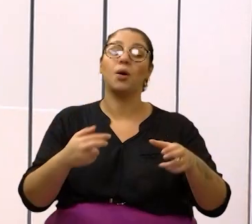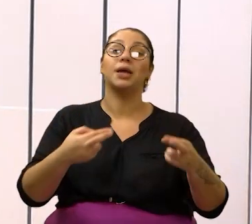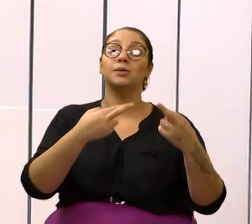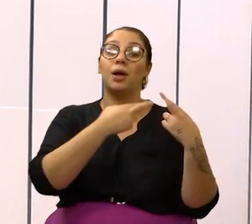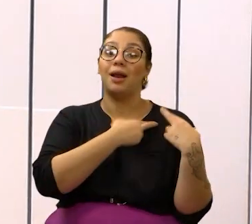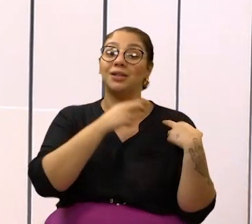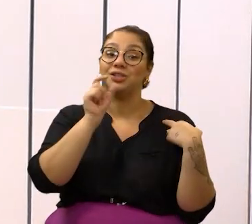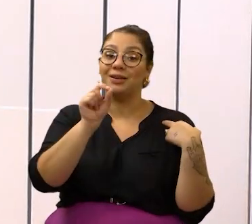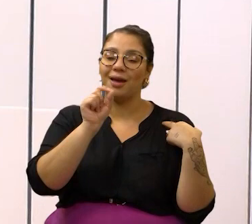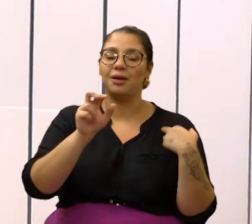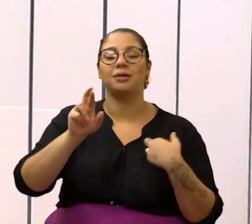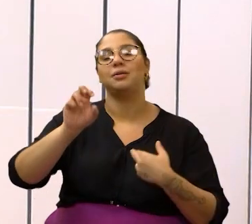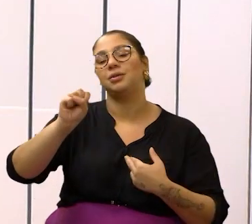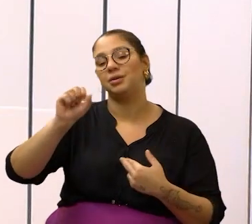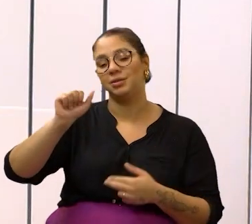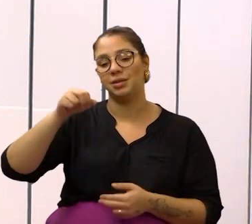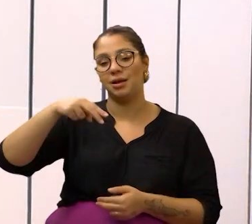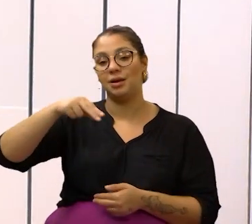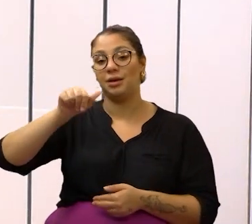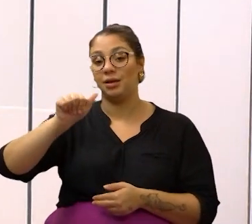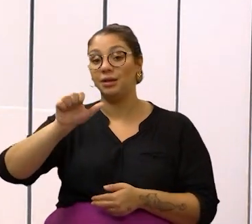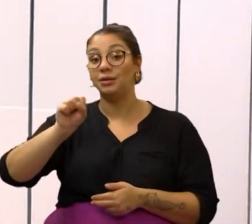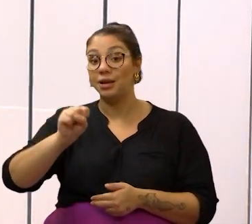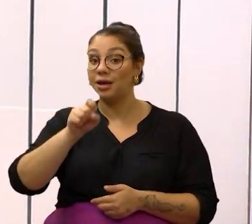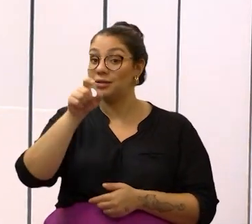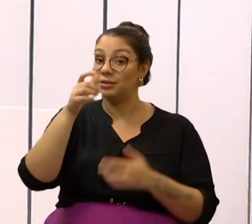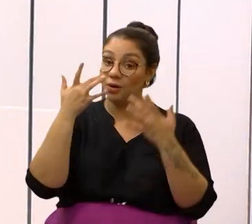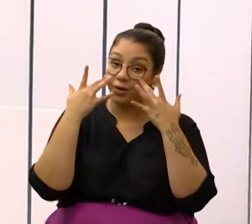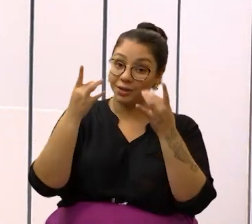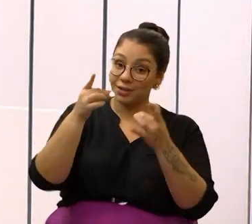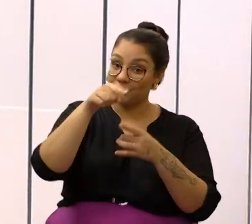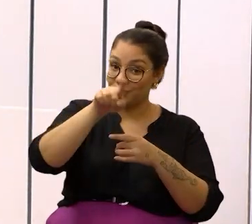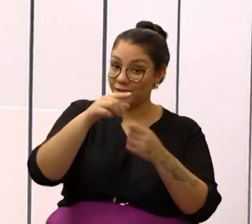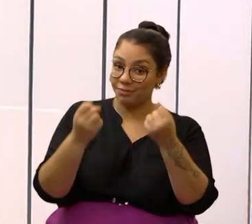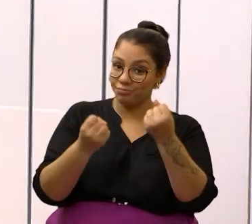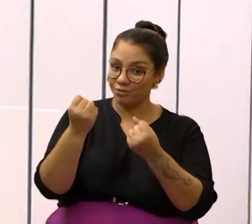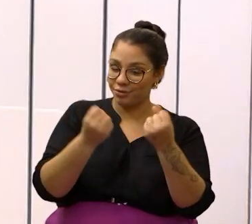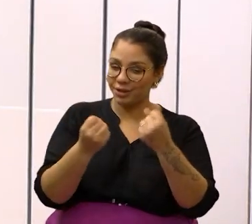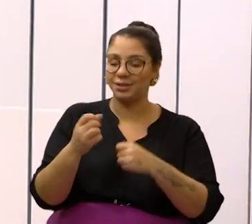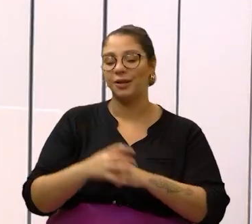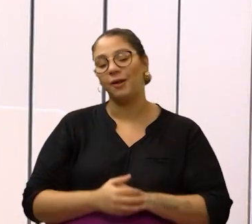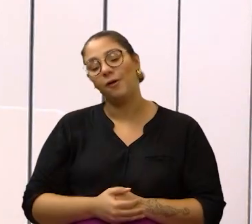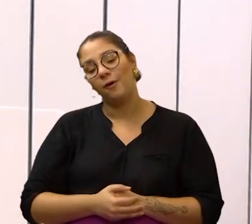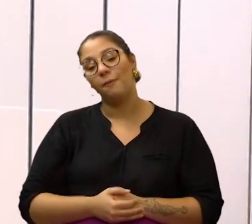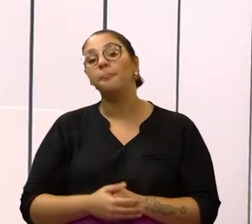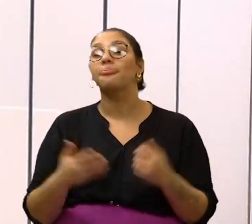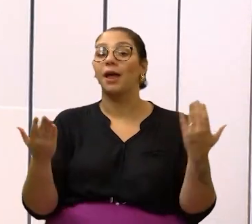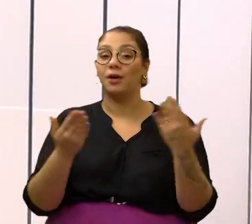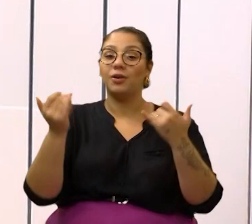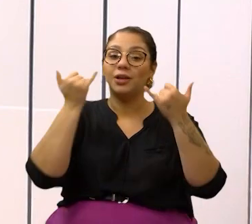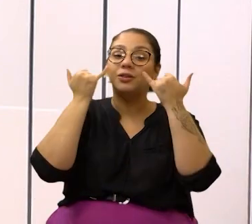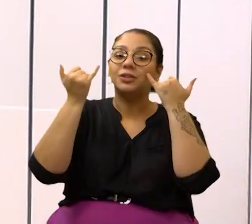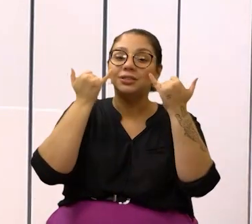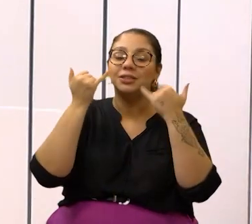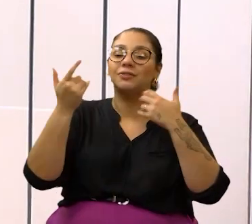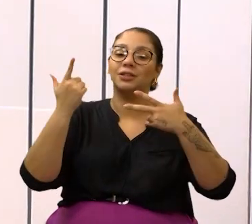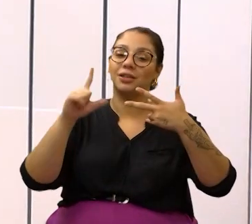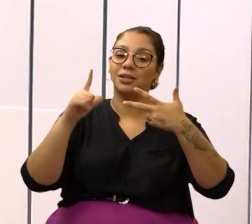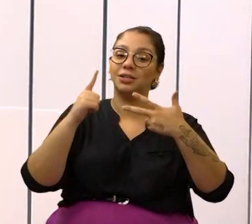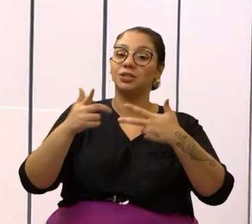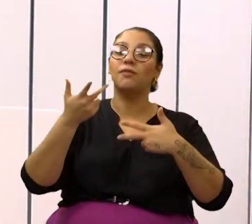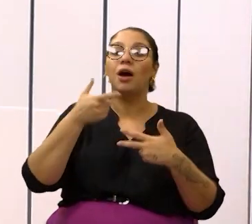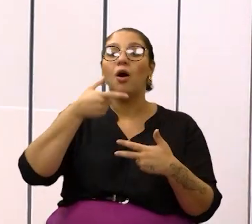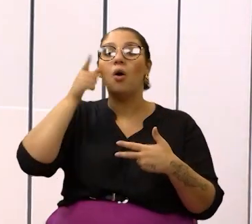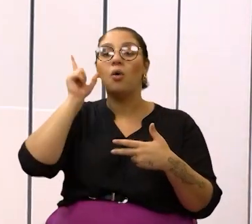responsabilidade da Sanás. Então, atenção você, motorista. Hora das notícias do Legislativo, porque